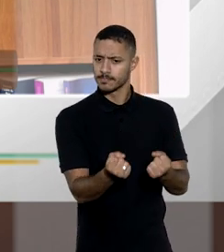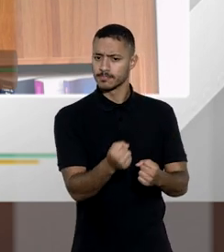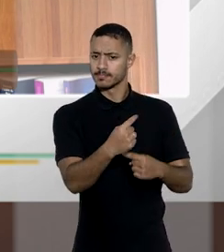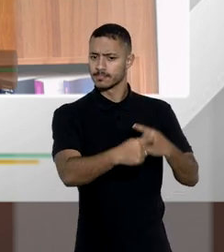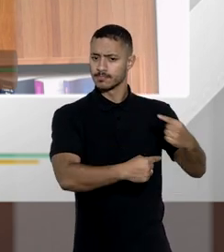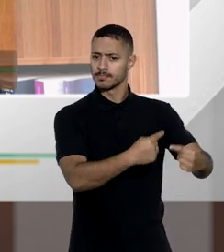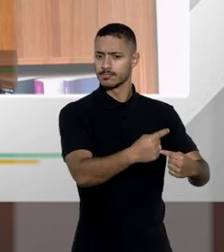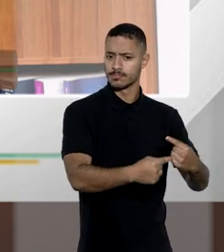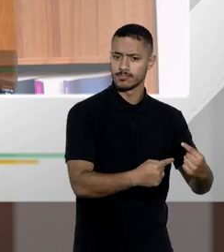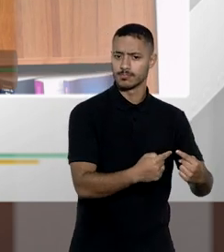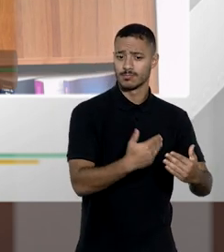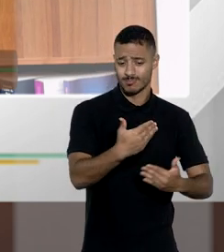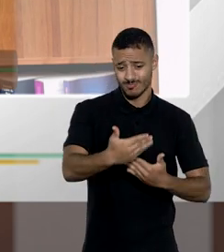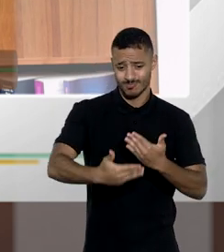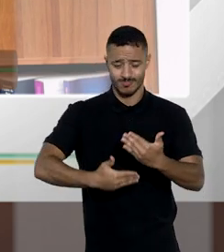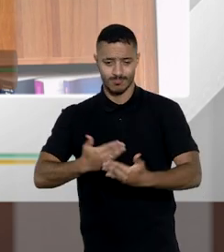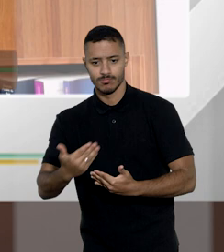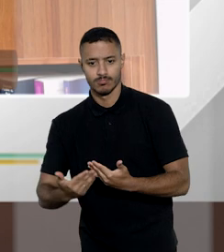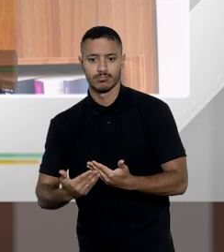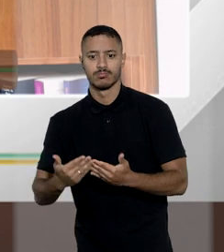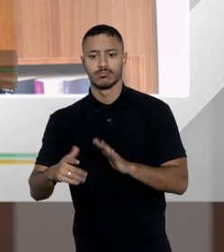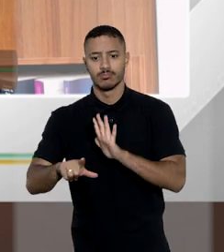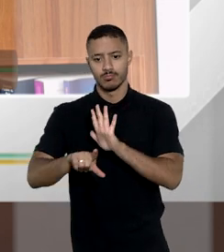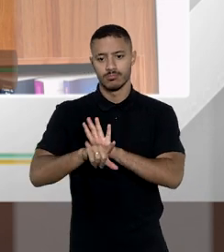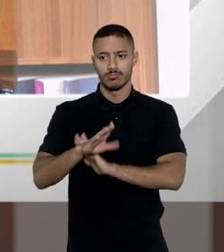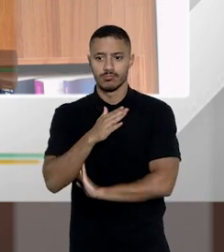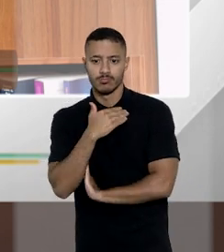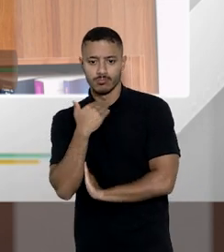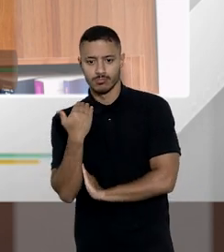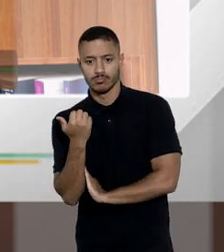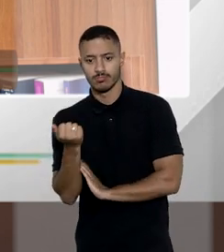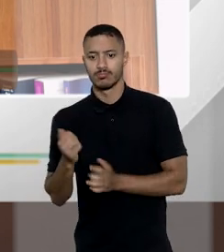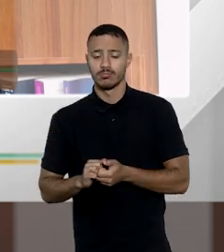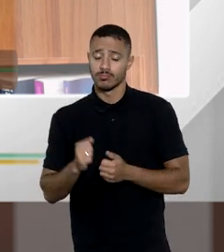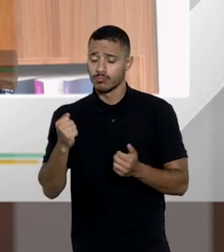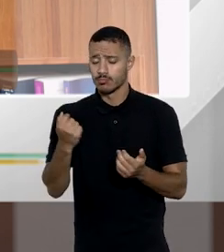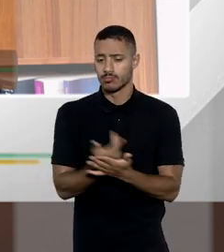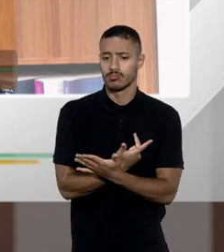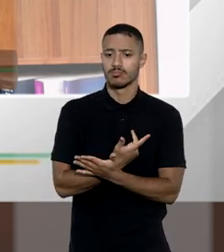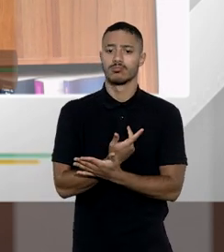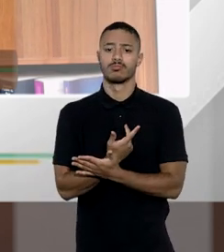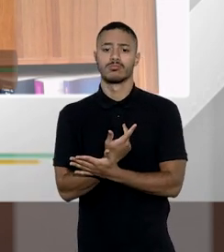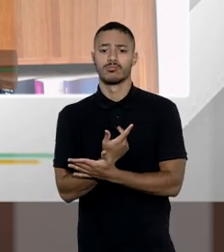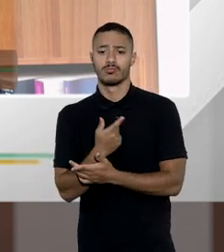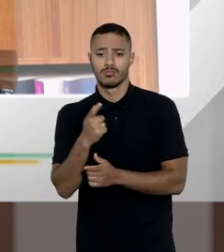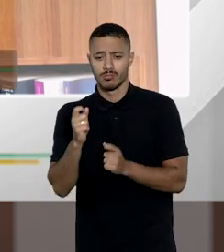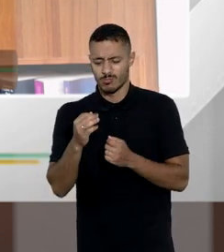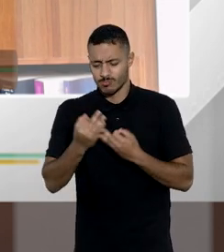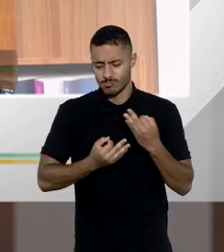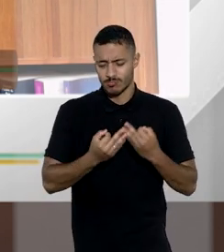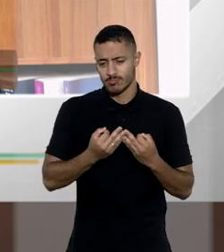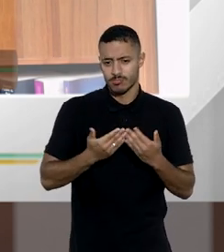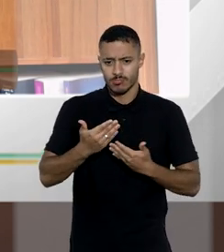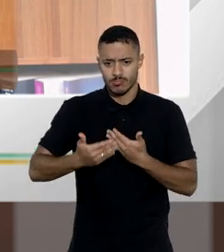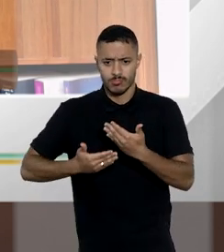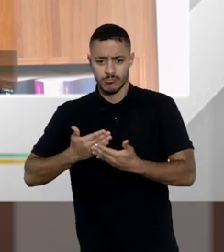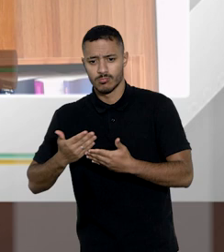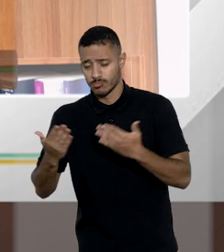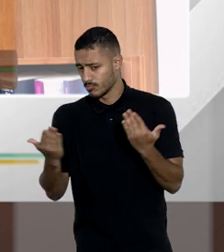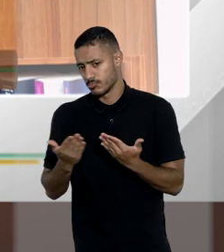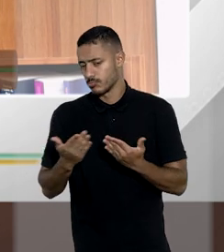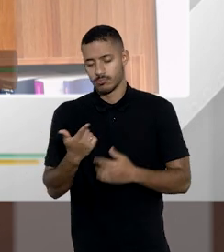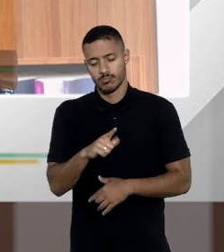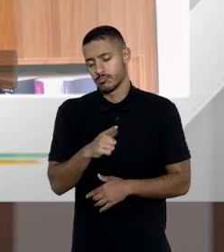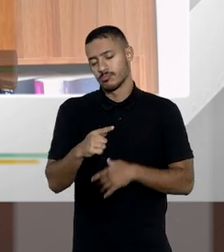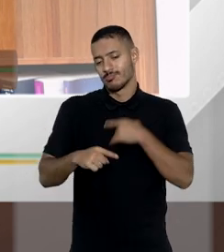receber herança seria uma alteração de um regime de bens pós-morte o que acontece é que essa jurisprudência acabou se modificando